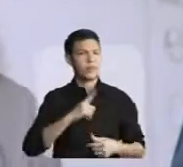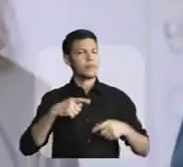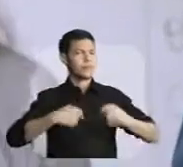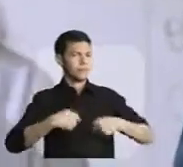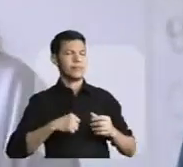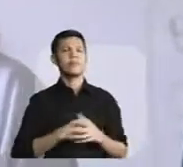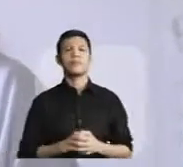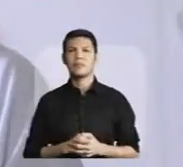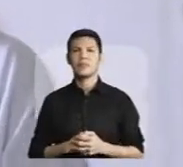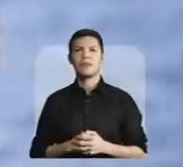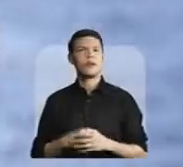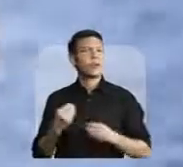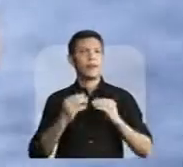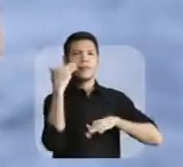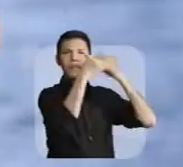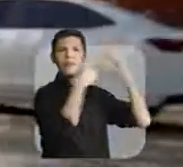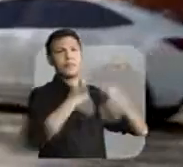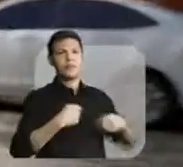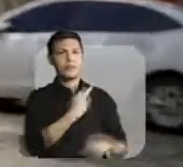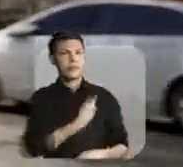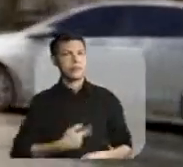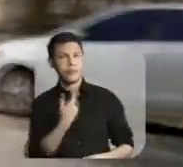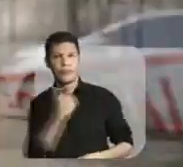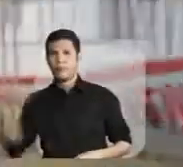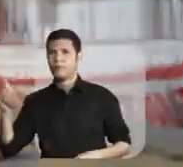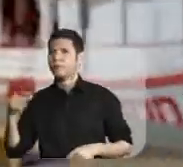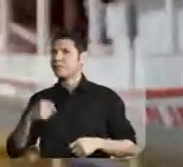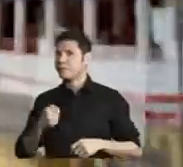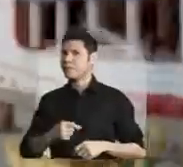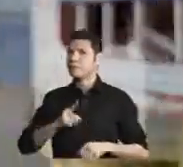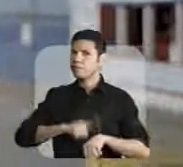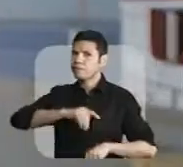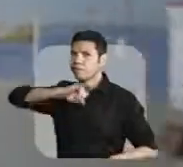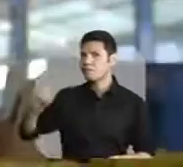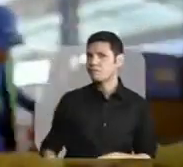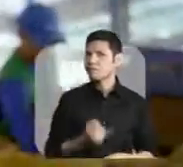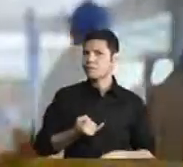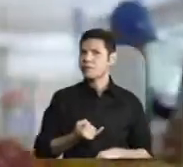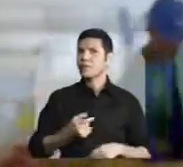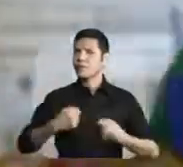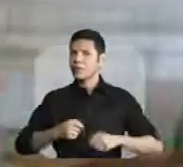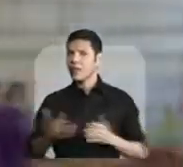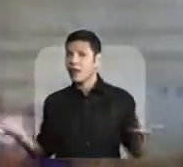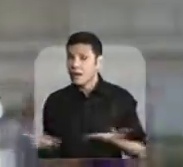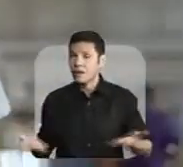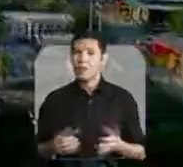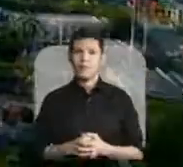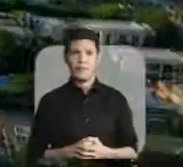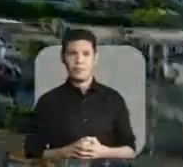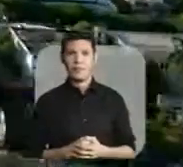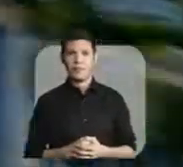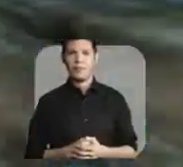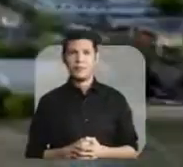fora, mas por dentro. Mas para crescer, é preciso mudar. Mudar os nossos rumos agora. Mudar o nosso destino já.